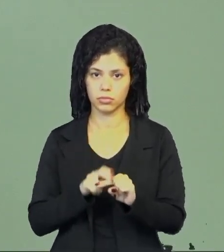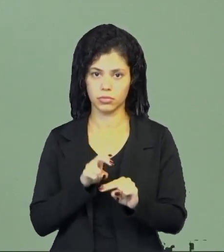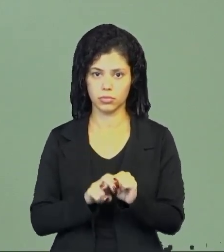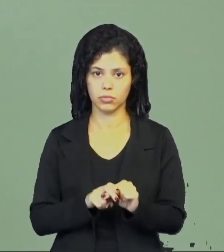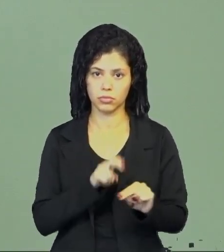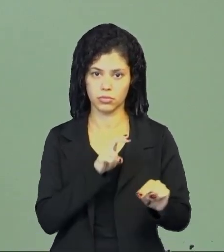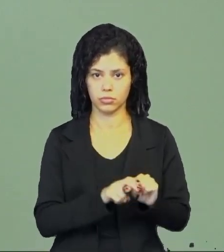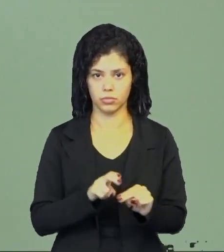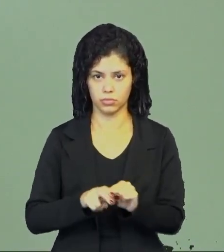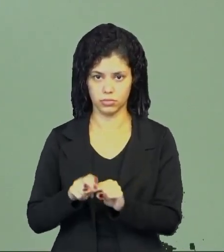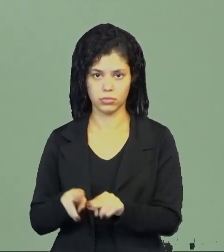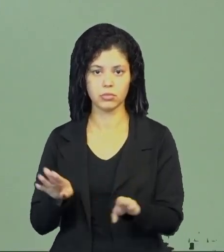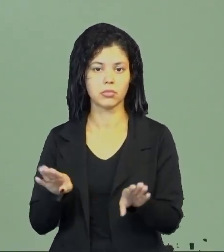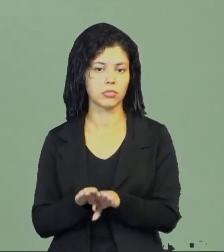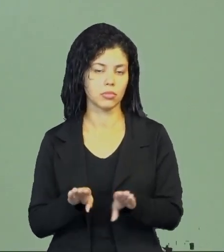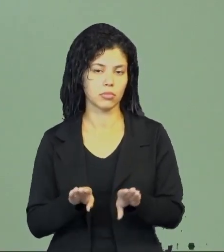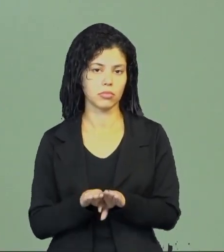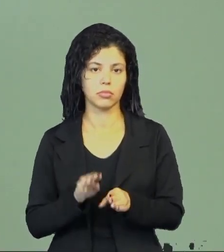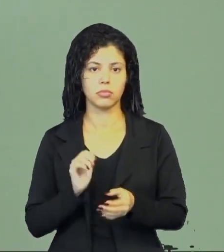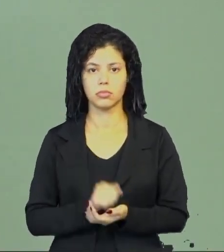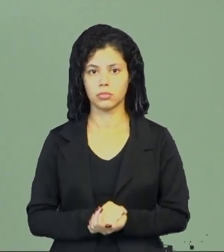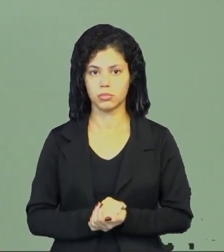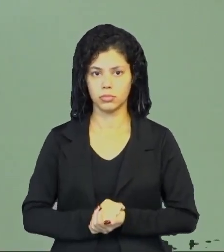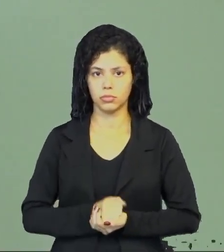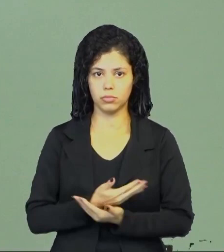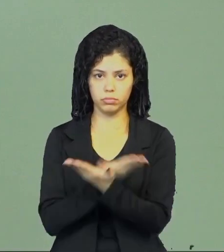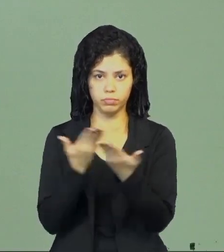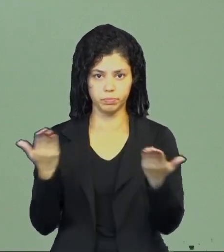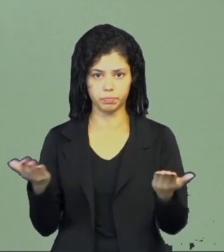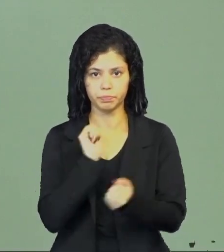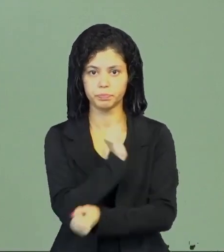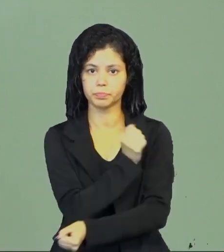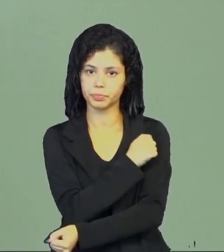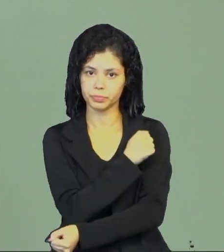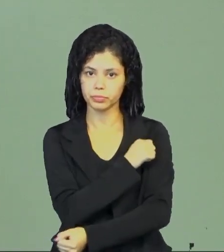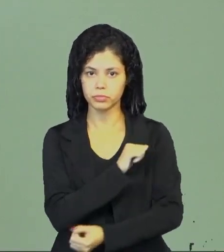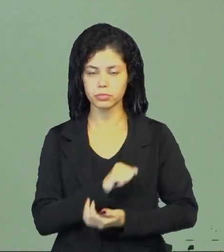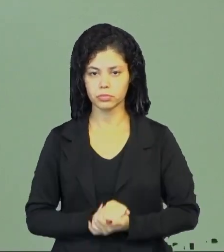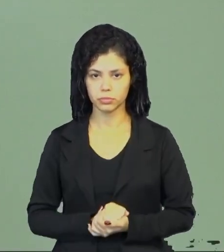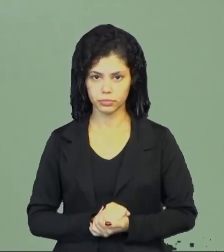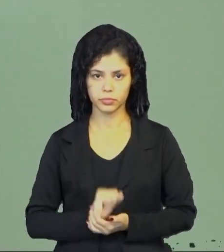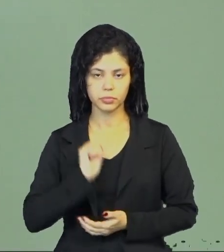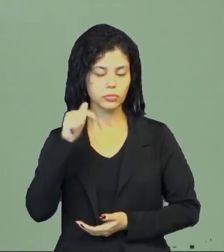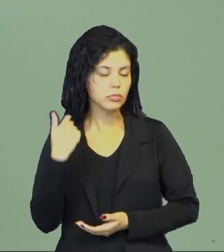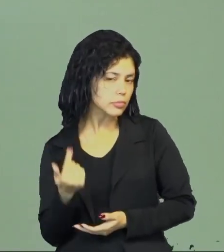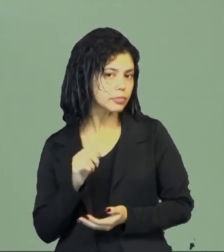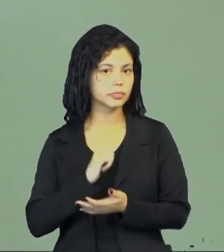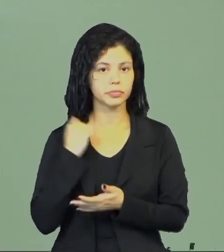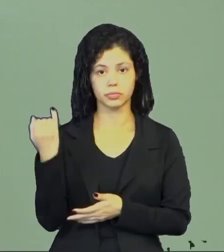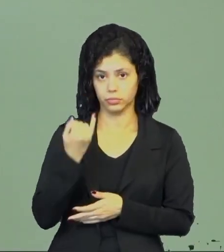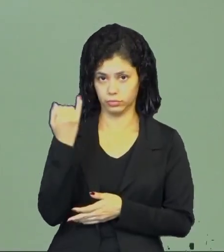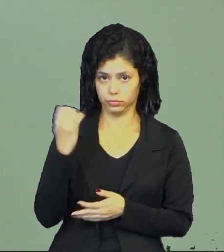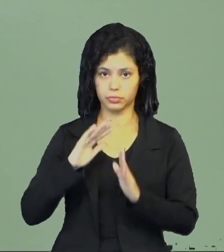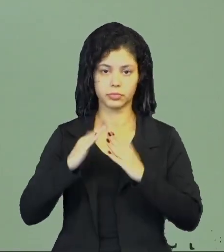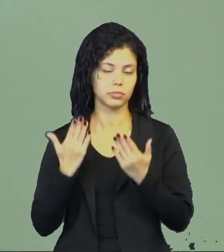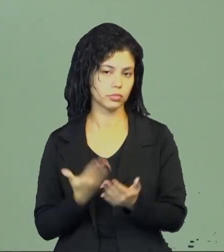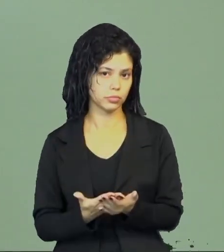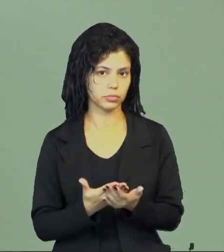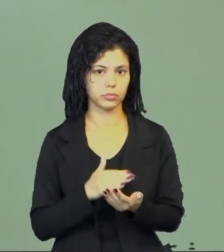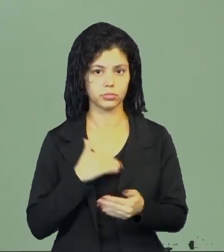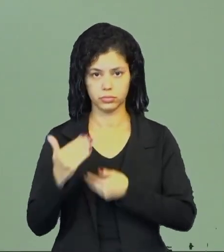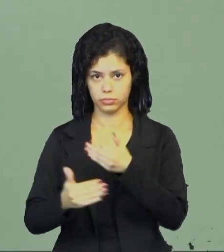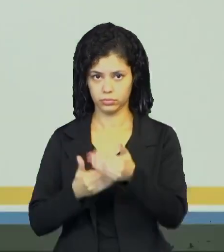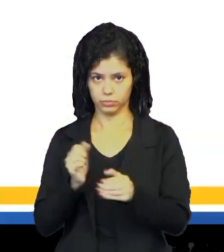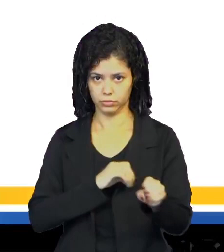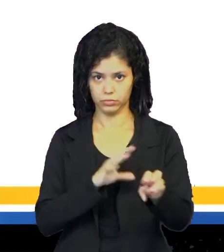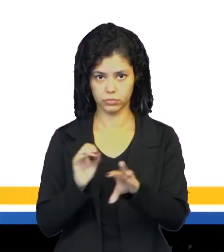as carteiras também, e vocês, né, que são os alunos, aquela peça mais importante do